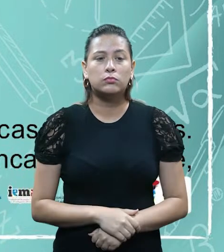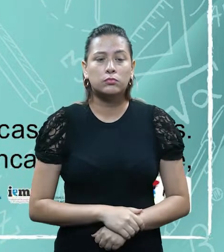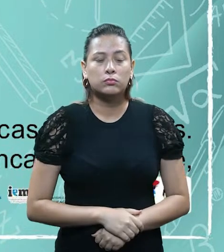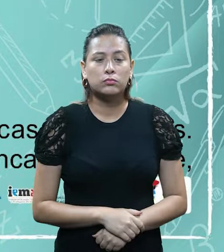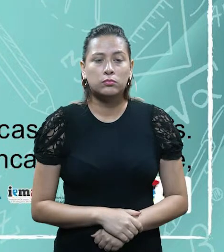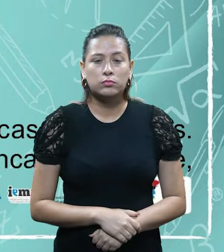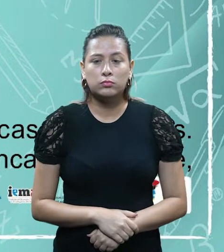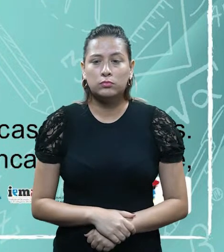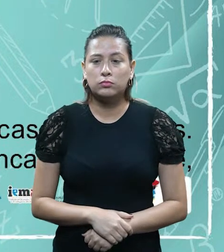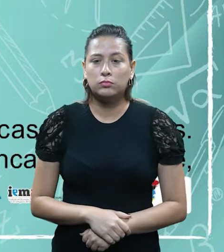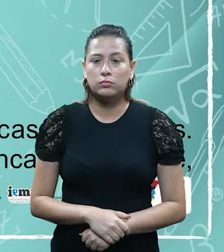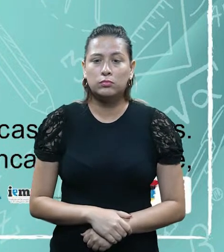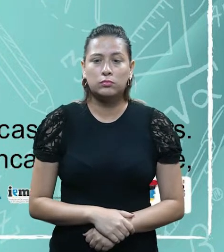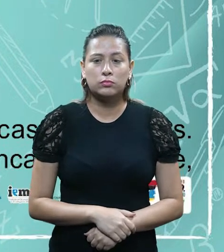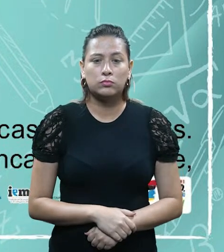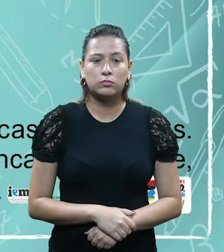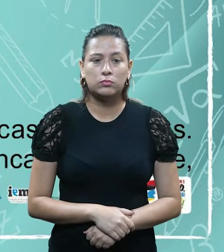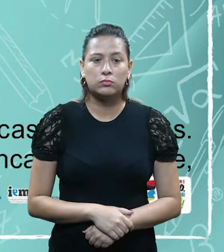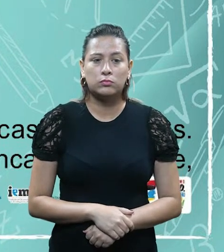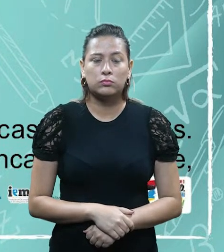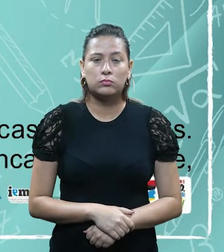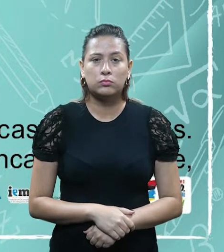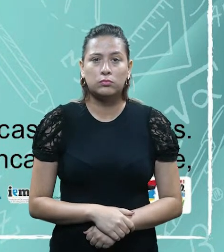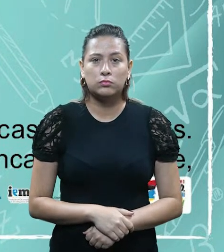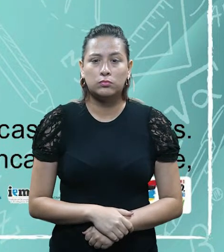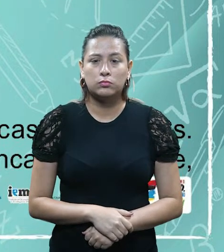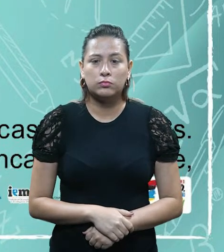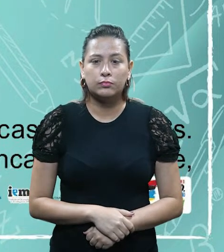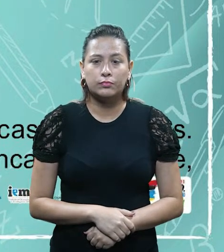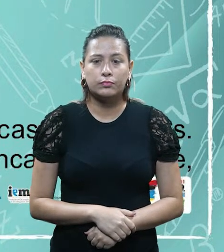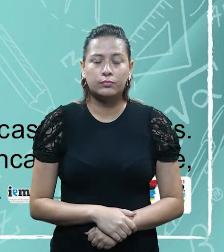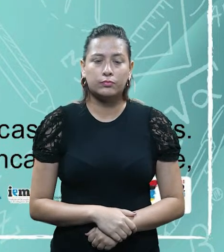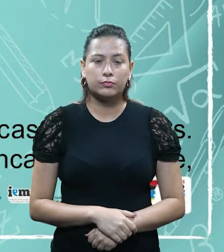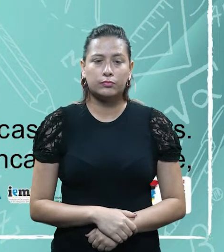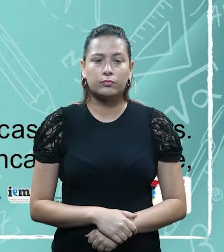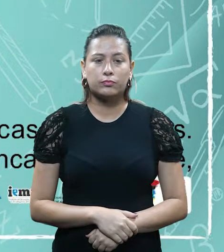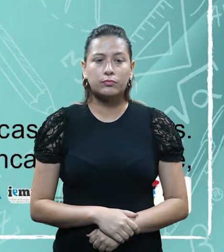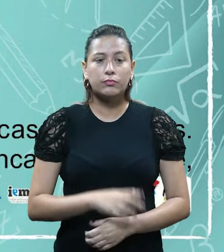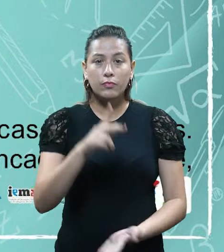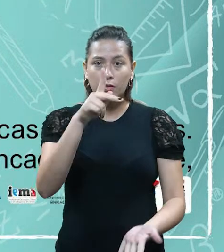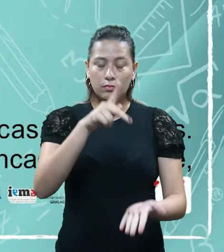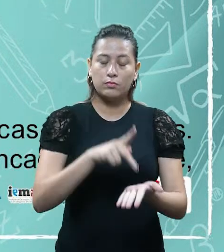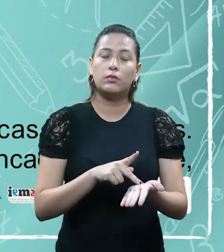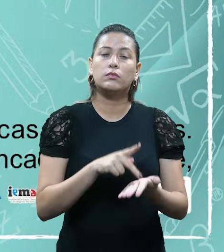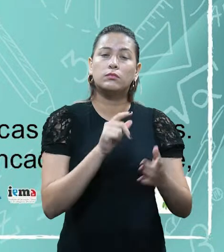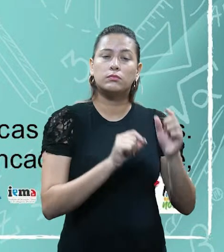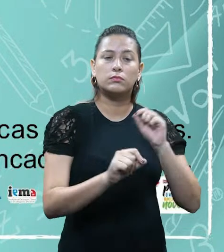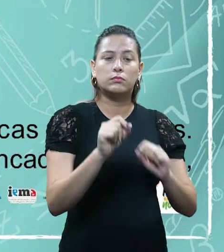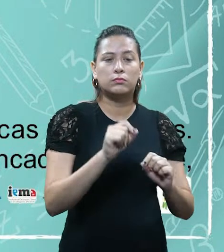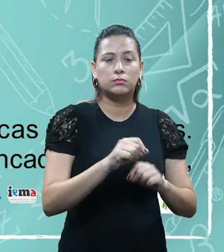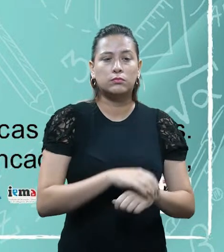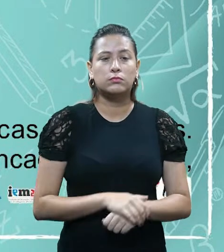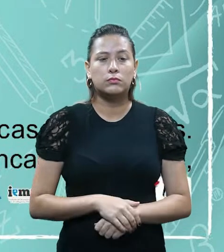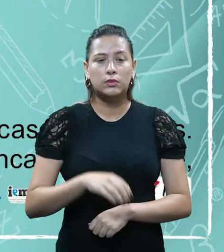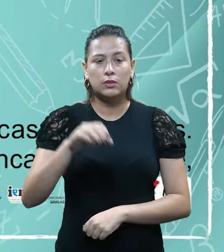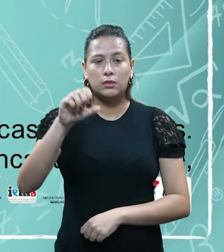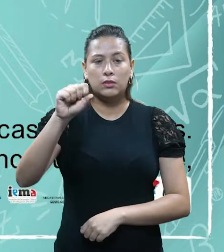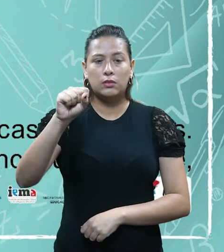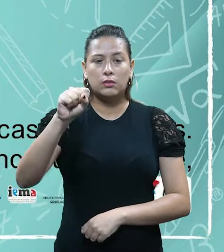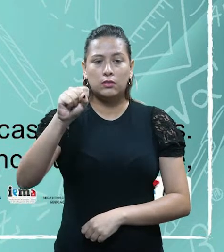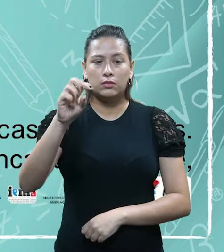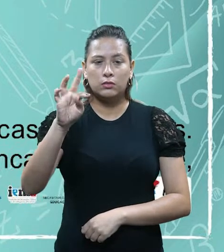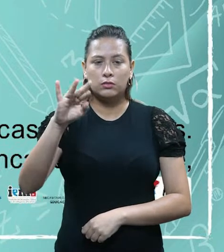justamente, né, o ente, aonde justamente o ente, ele pode, de fato, por meio de lei estrito senso,